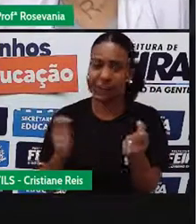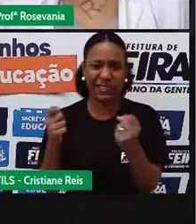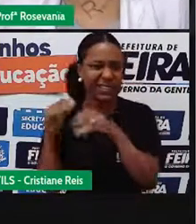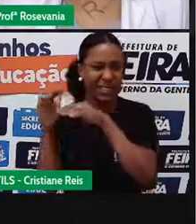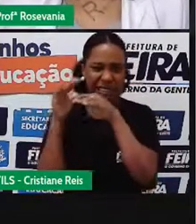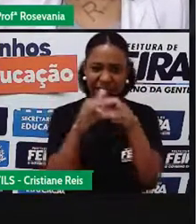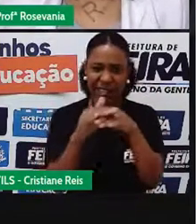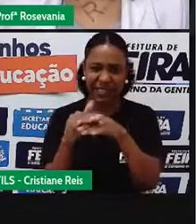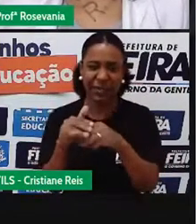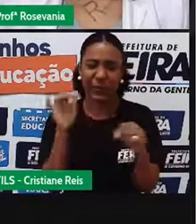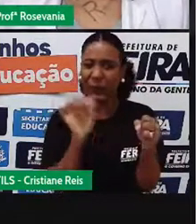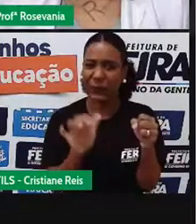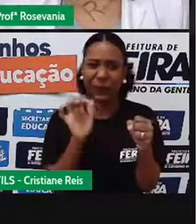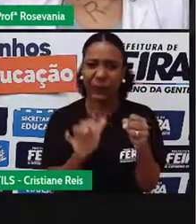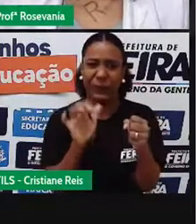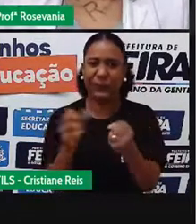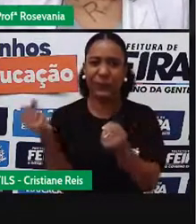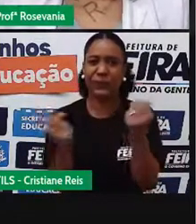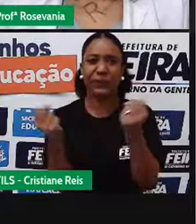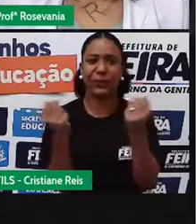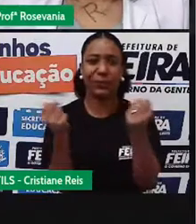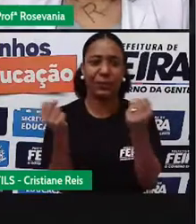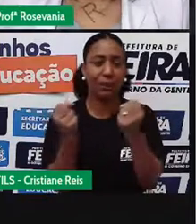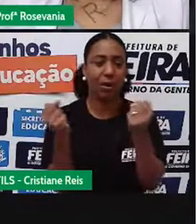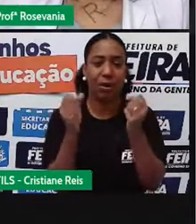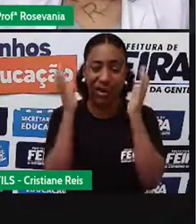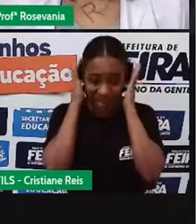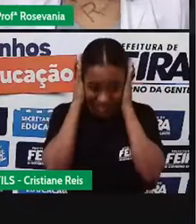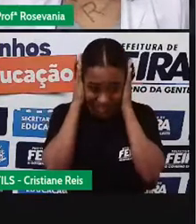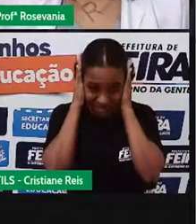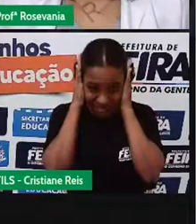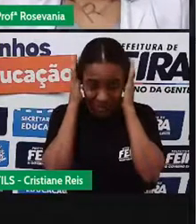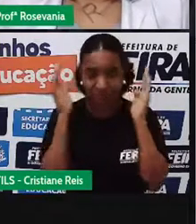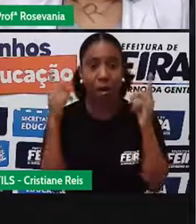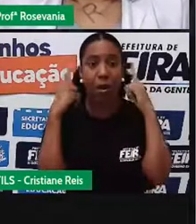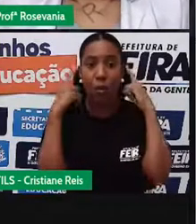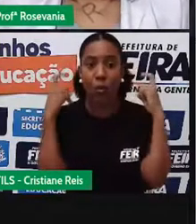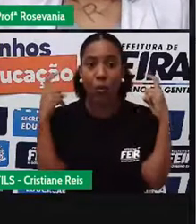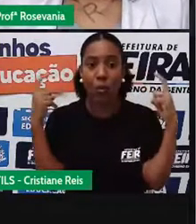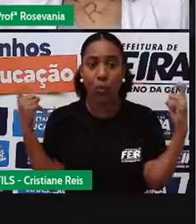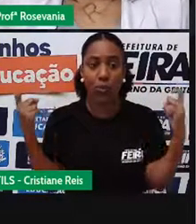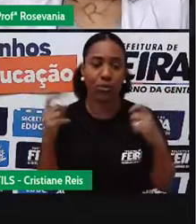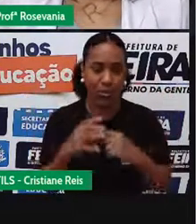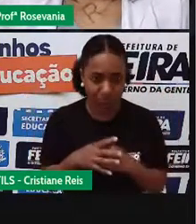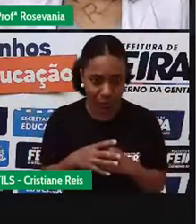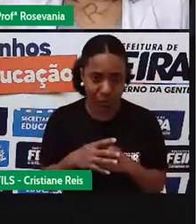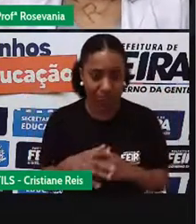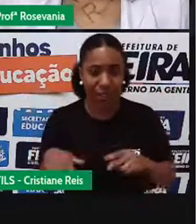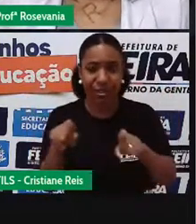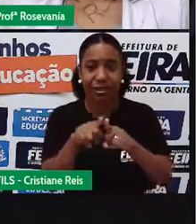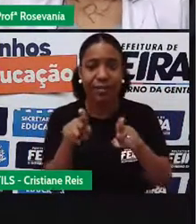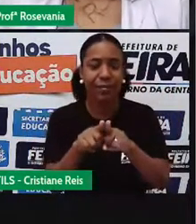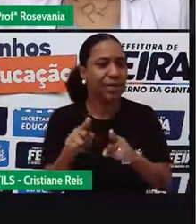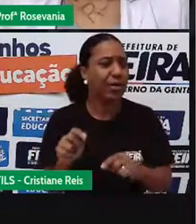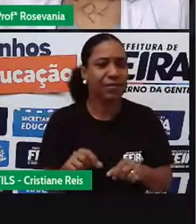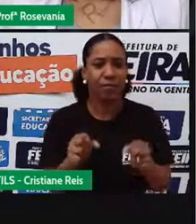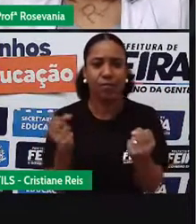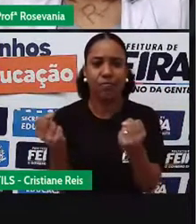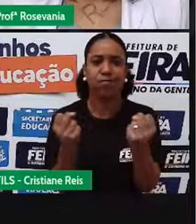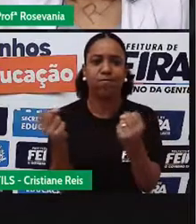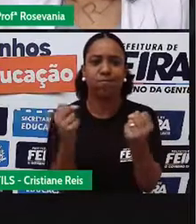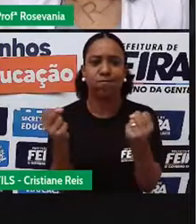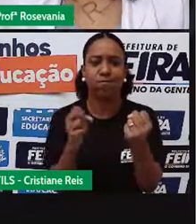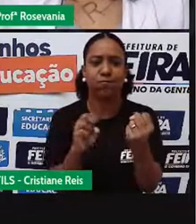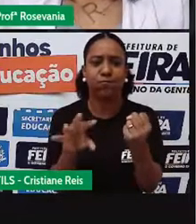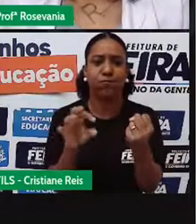a buzinar, aumenta a poluição atmosférica porque são muitos carros ali produzindo CO2, né, ao mesmo